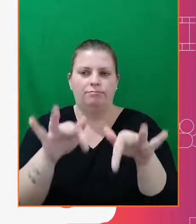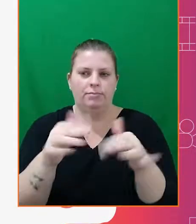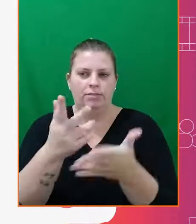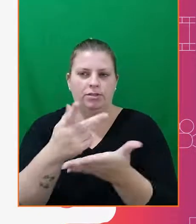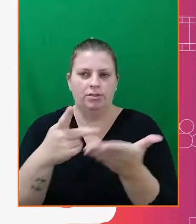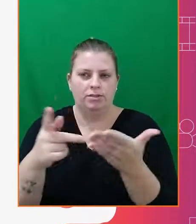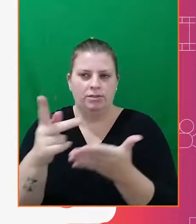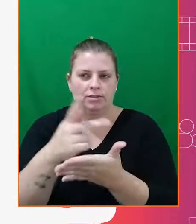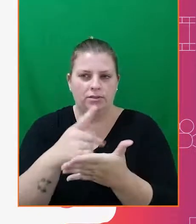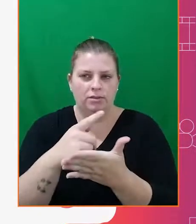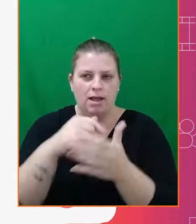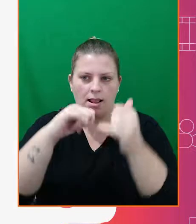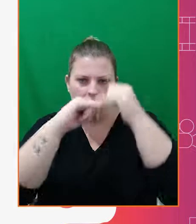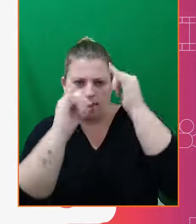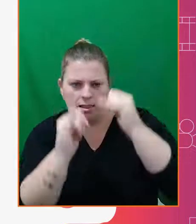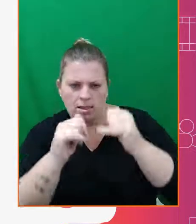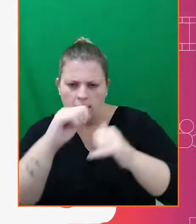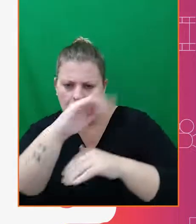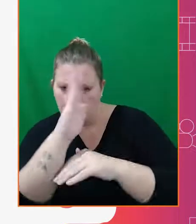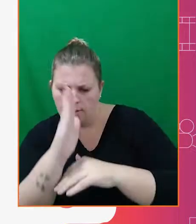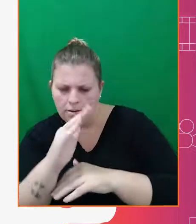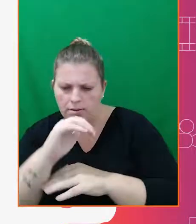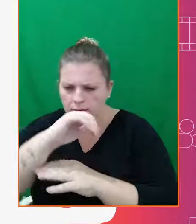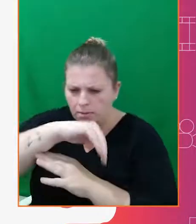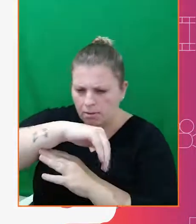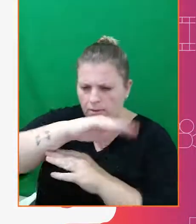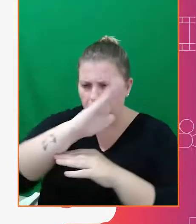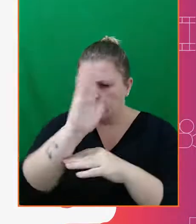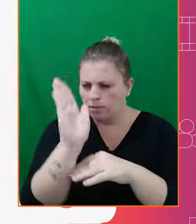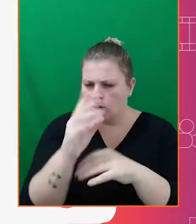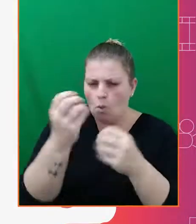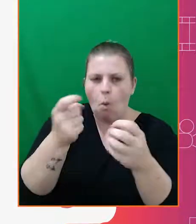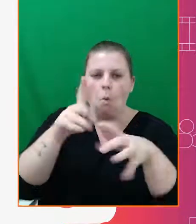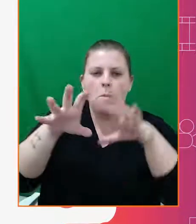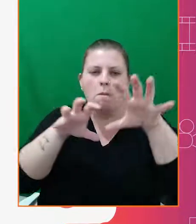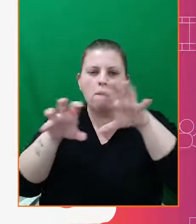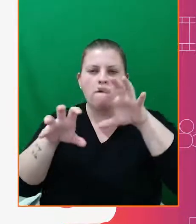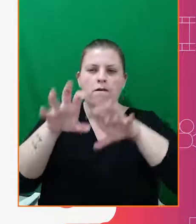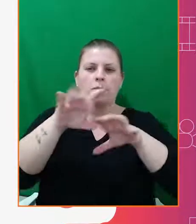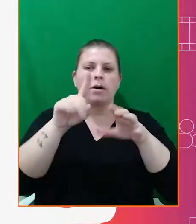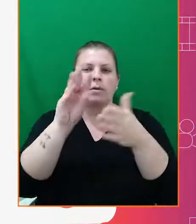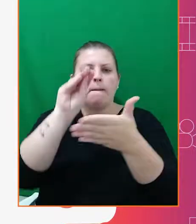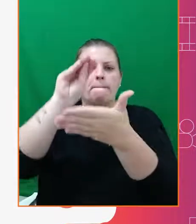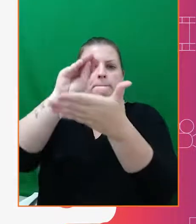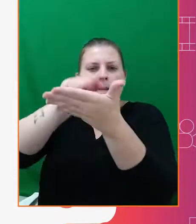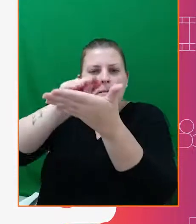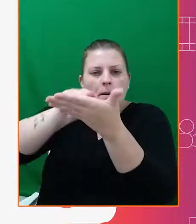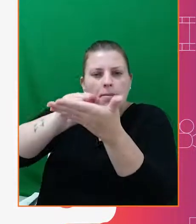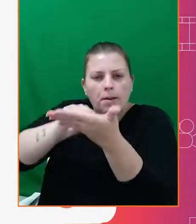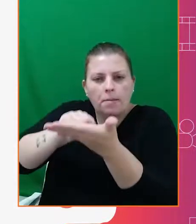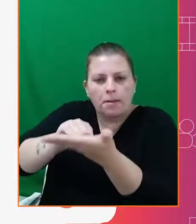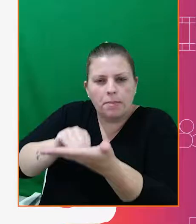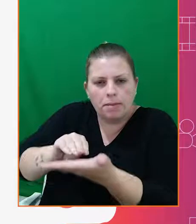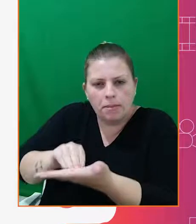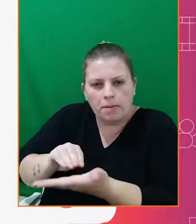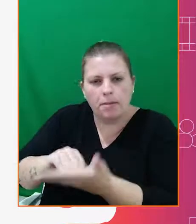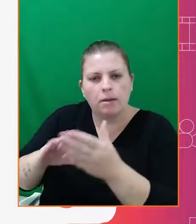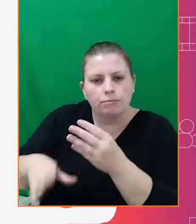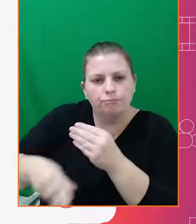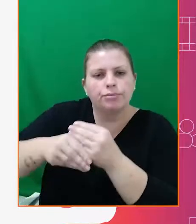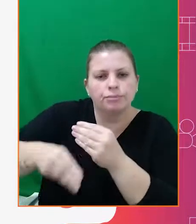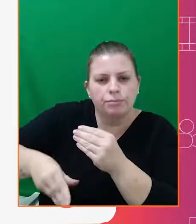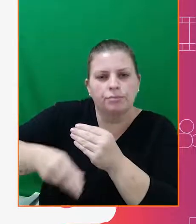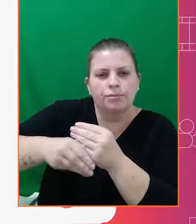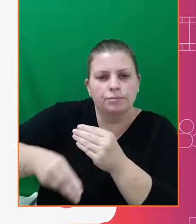ajuda da linha de ação, ele pôde entender melhor o que colocar em cada desenho e como a sua ação estava